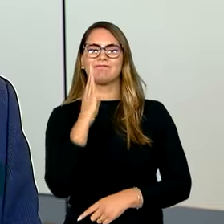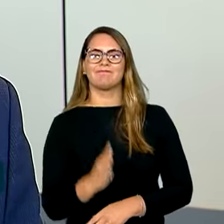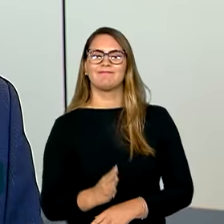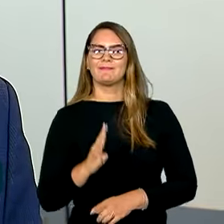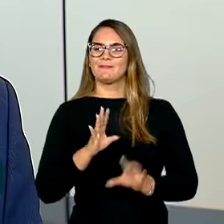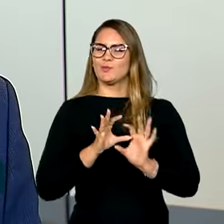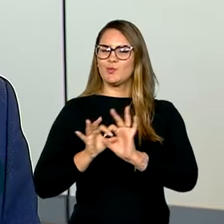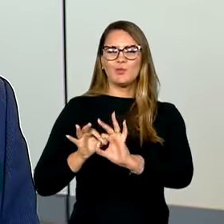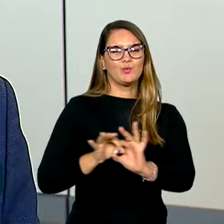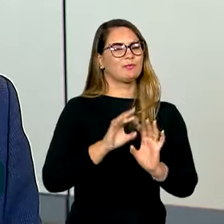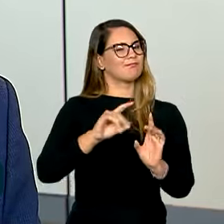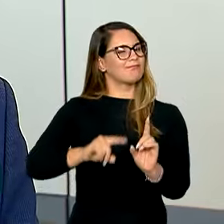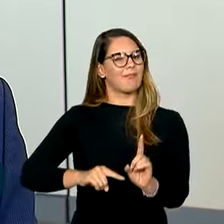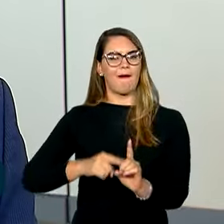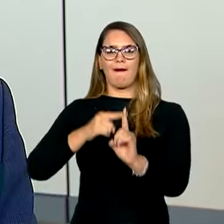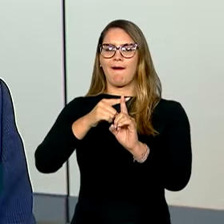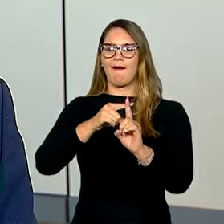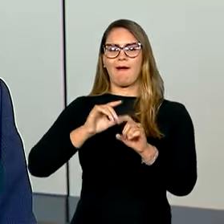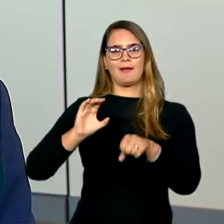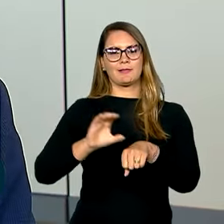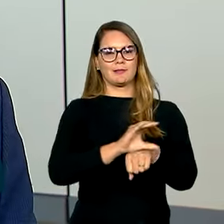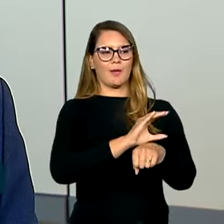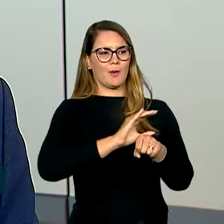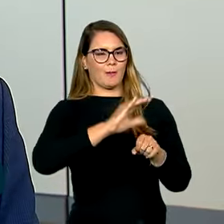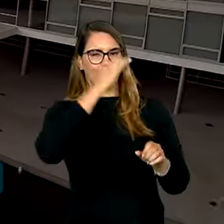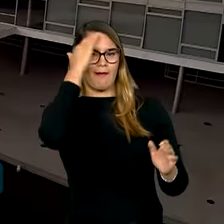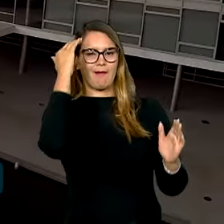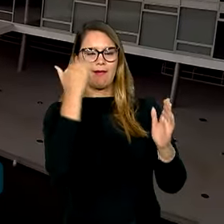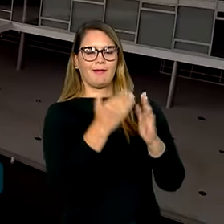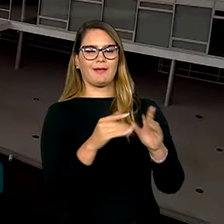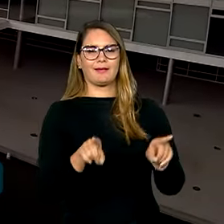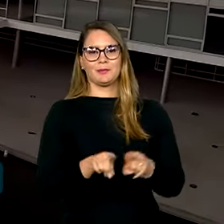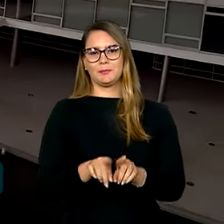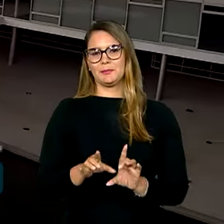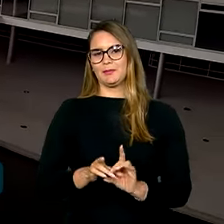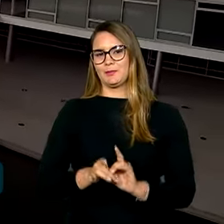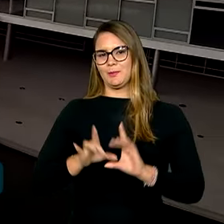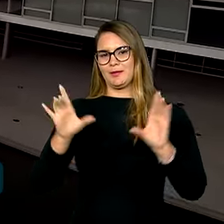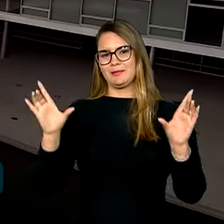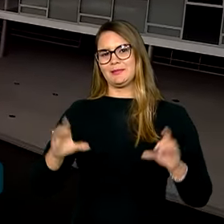unida em torno da Constituição e da democracia.